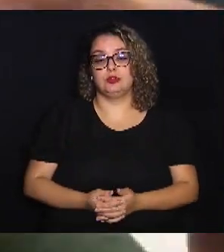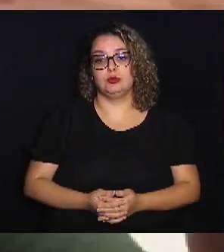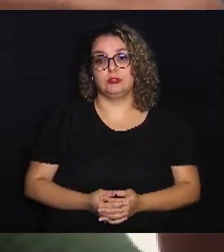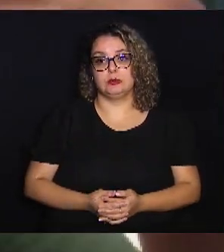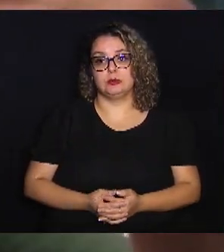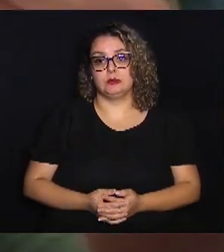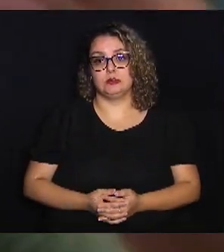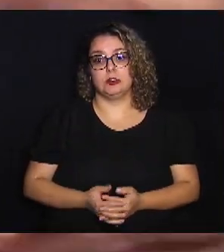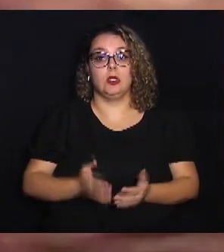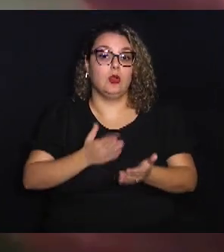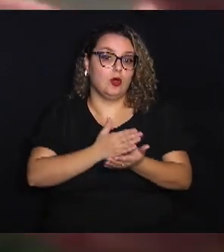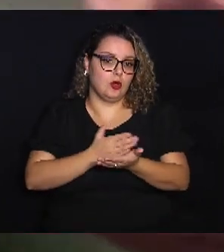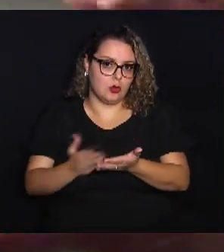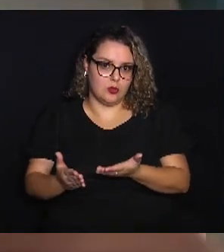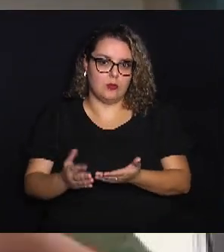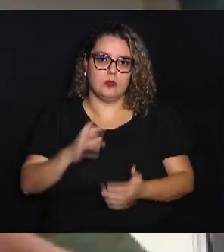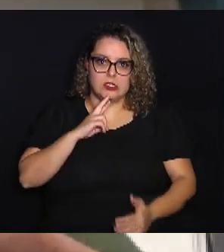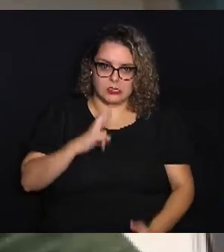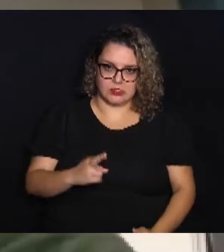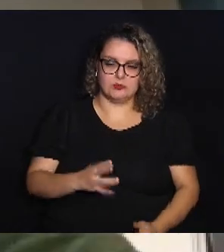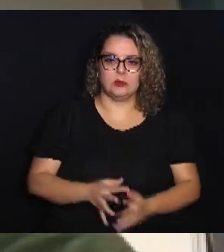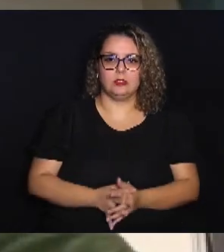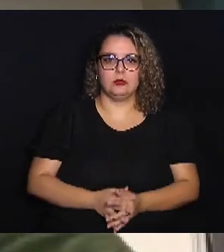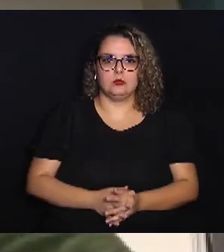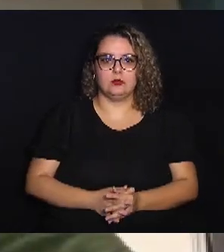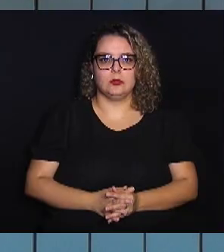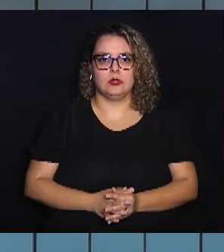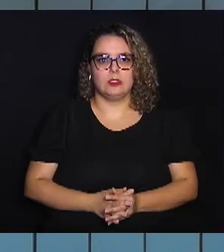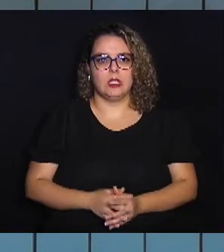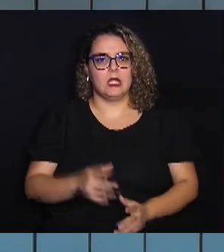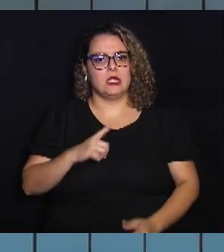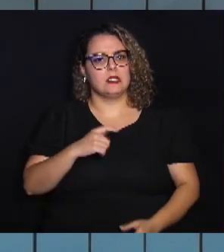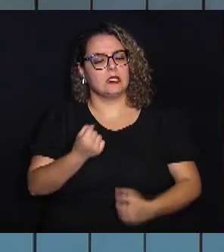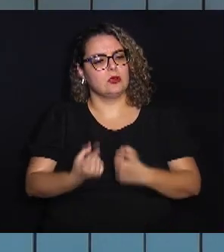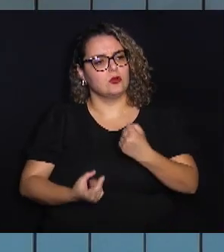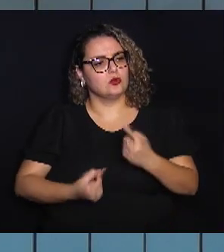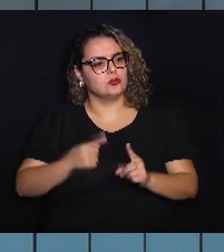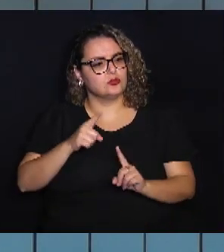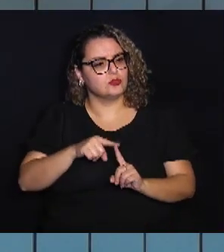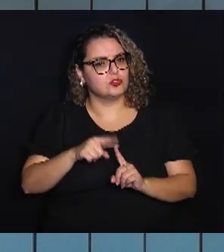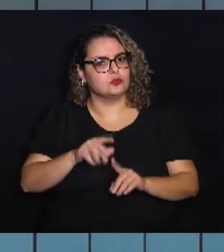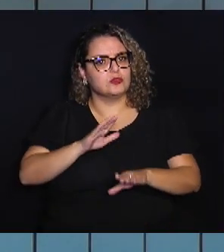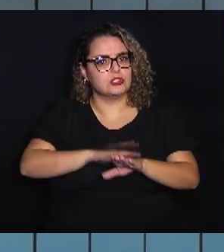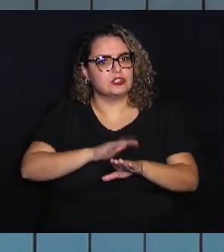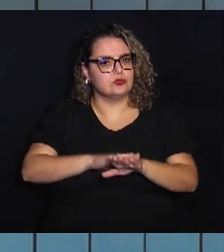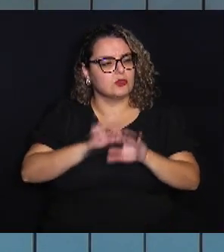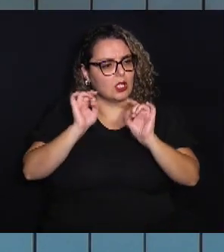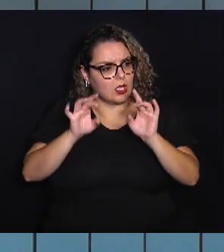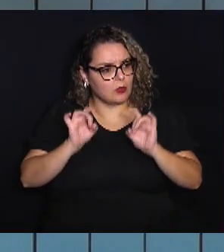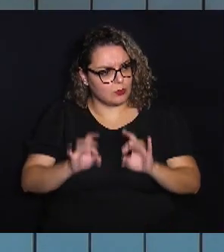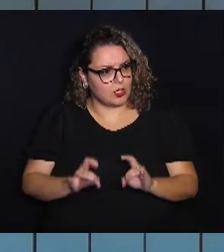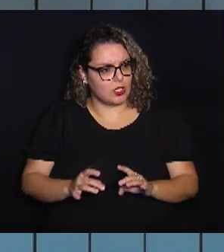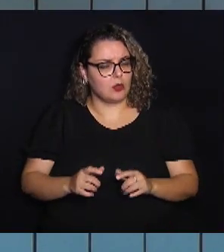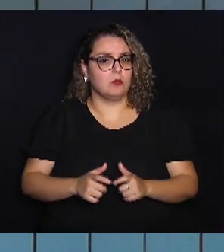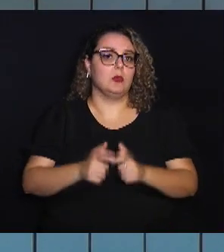começar a responder. Existe algum tipo de atividade específica para aumentar